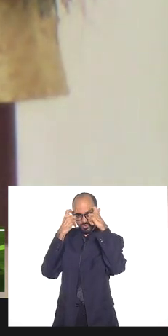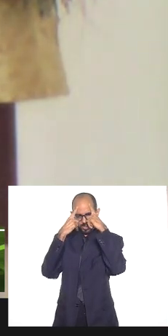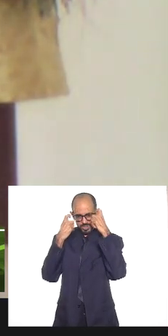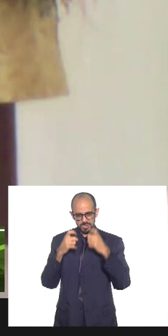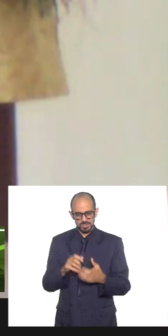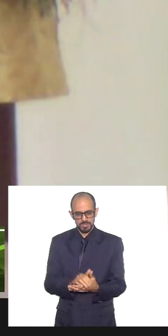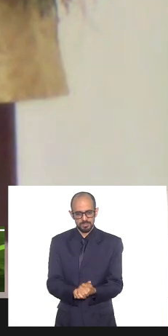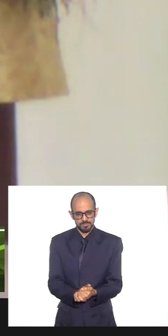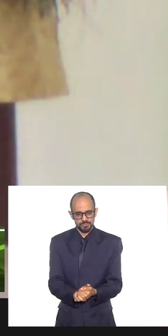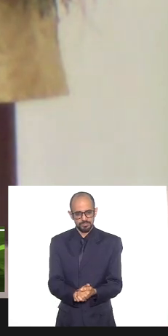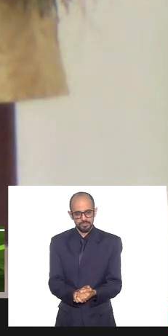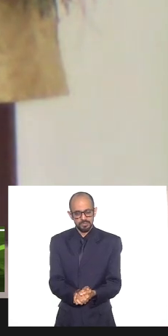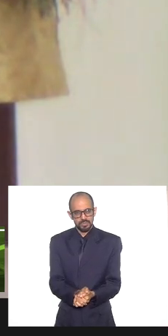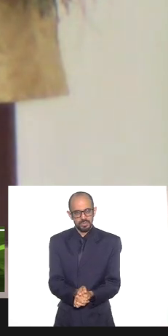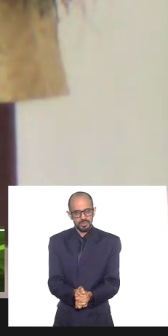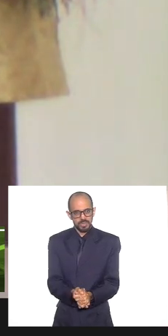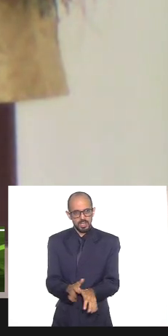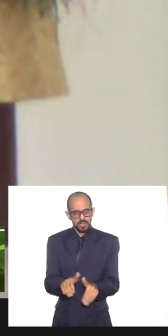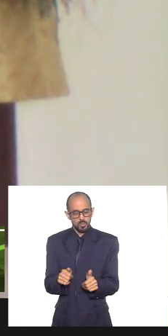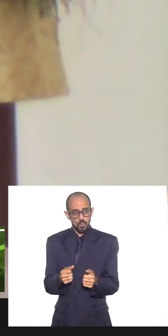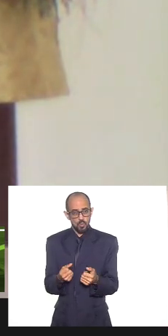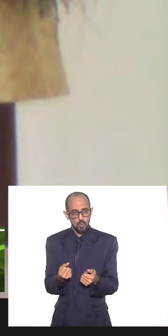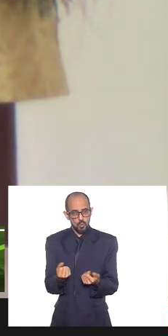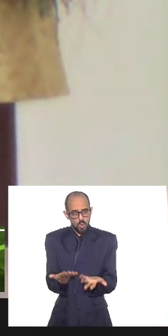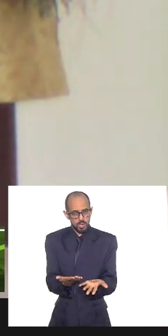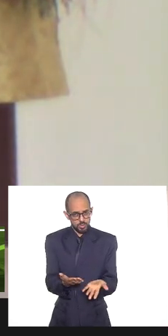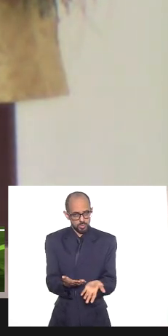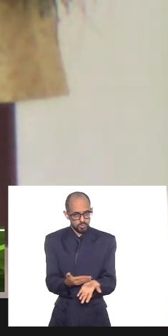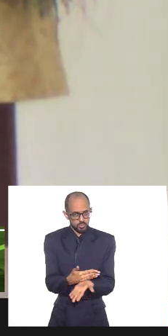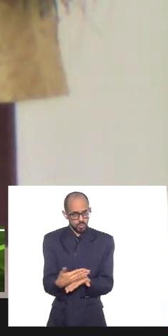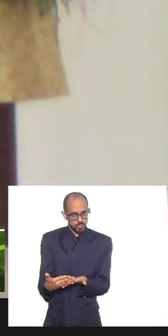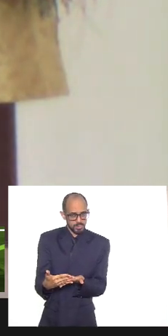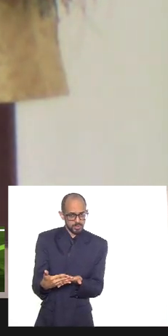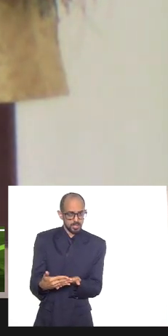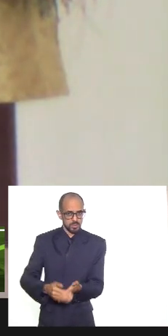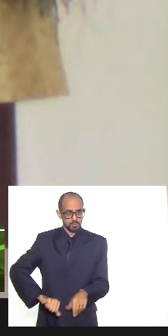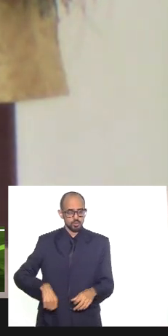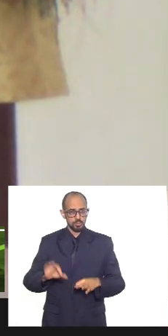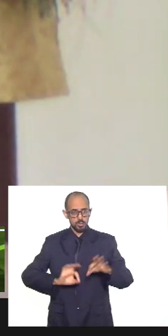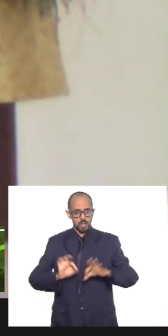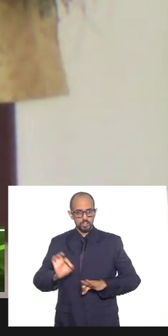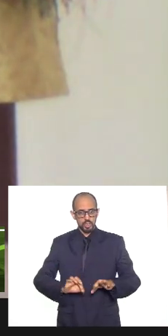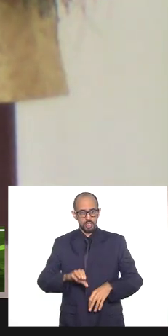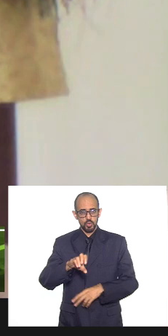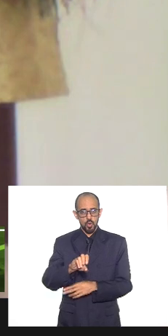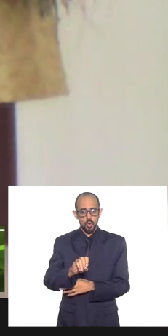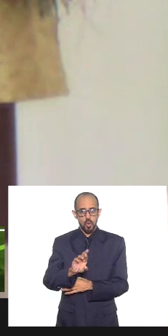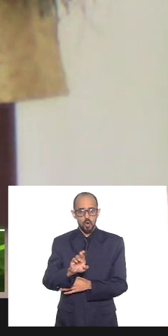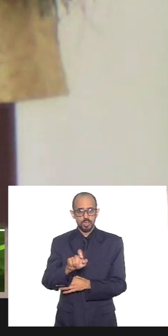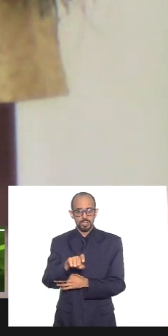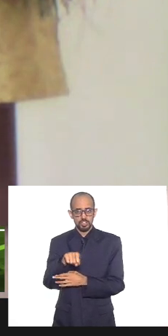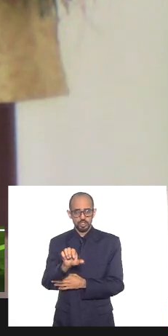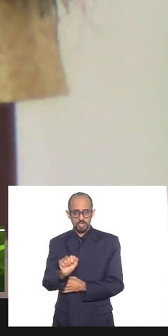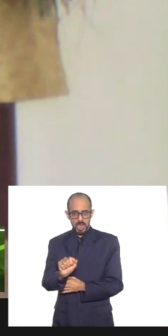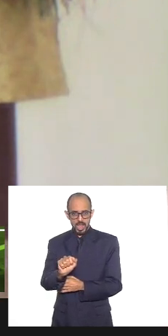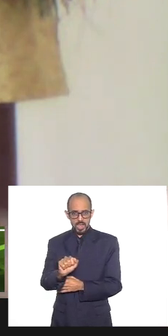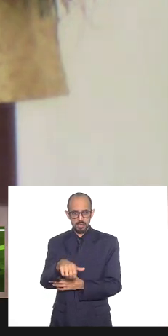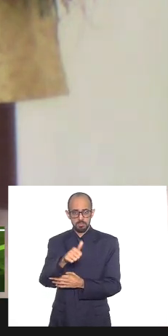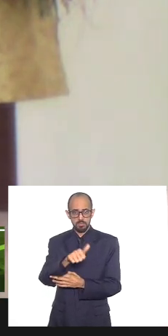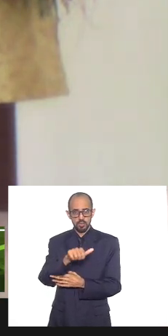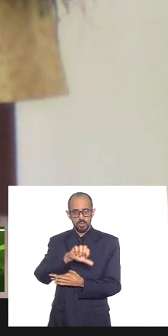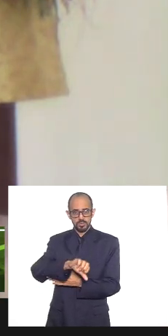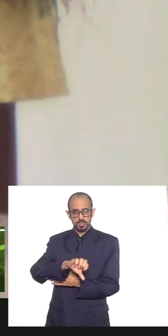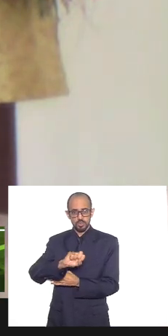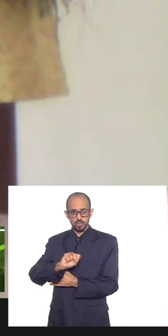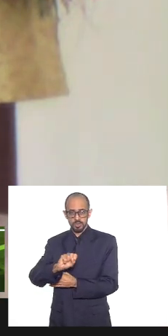neopetecoportadismo. Então, quando a gente começou o projeto de São Jorixá na década de 80 e que fizemos o primeiro dossiê, fomos